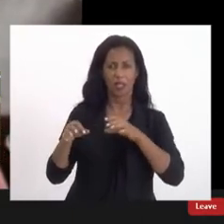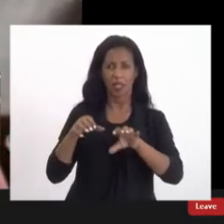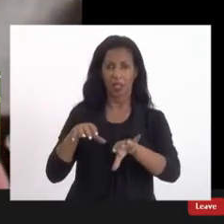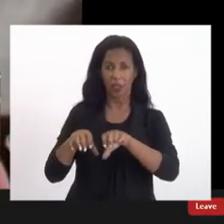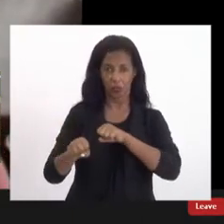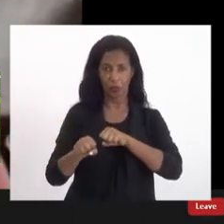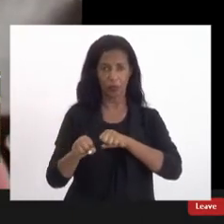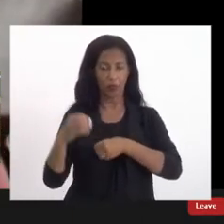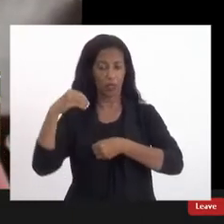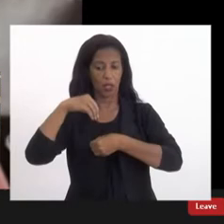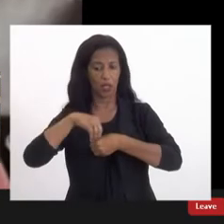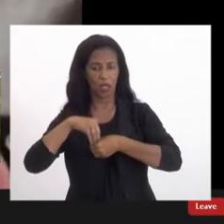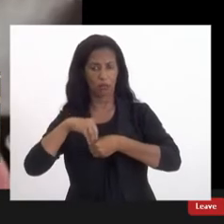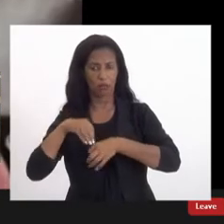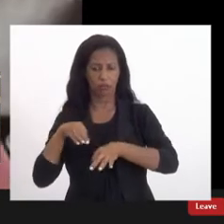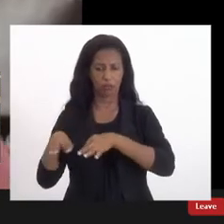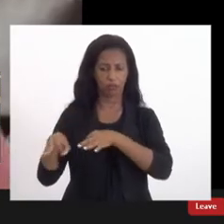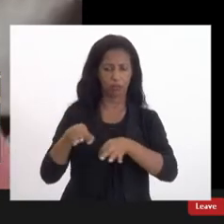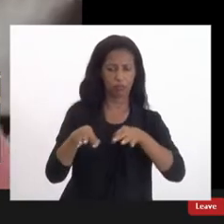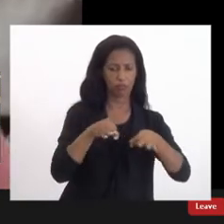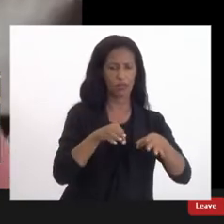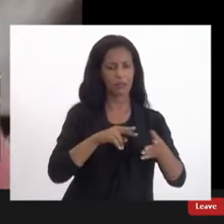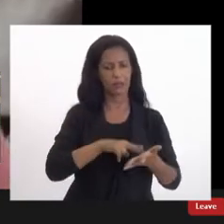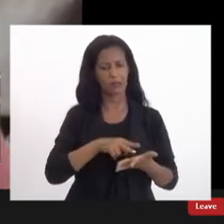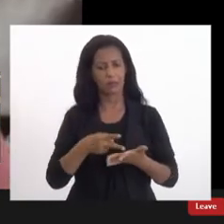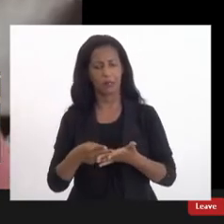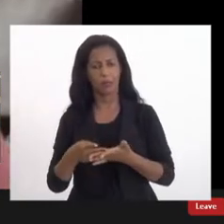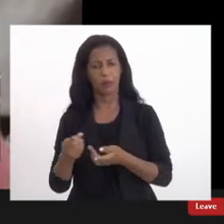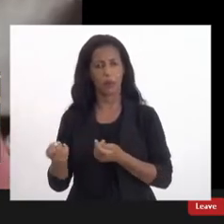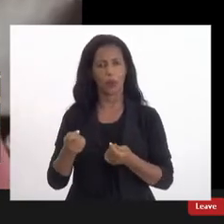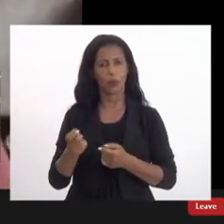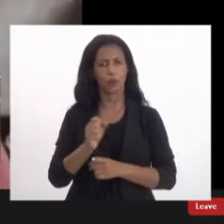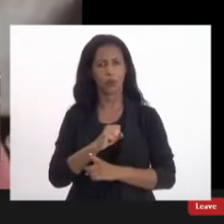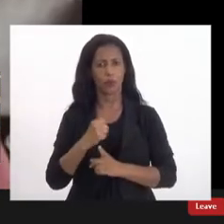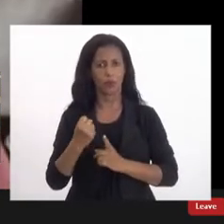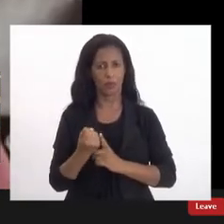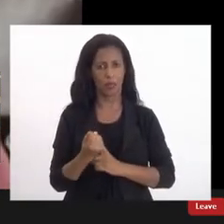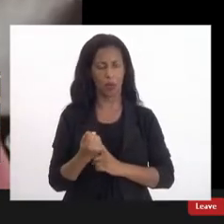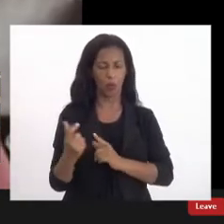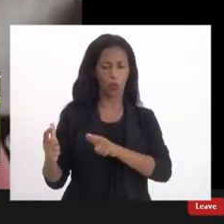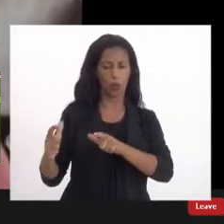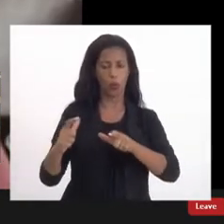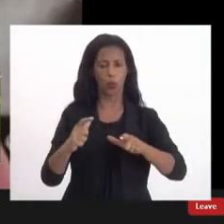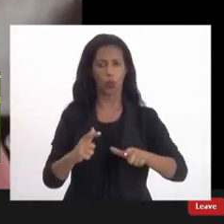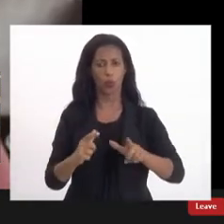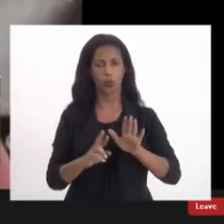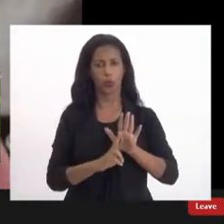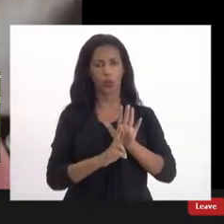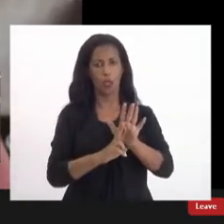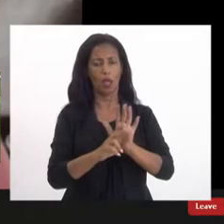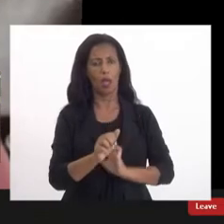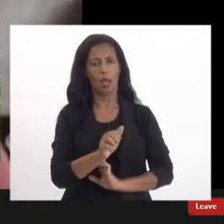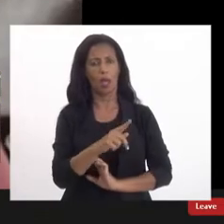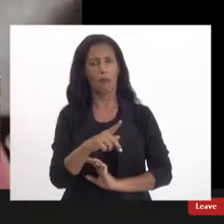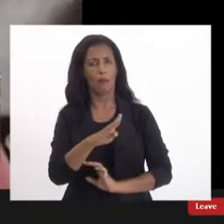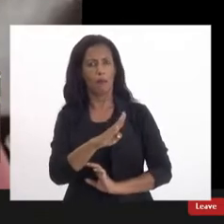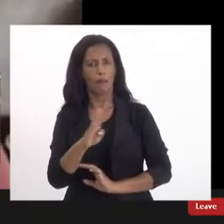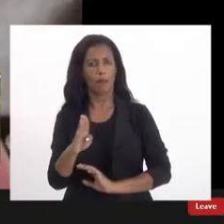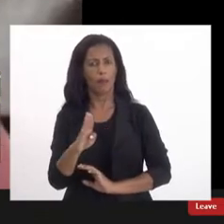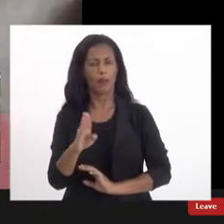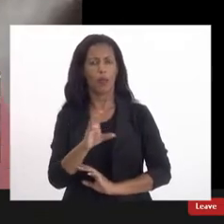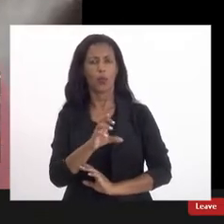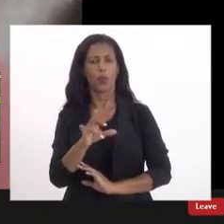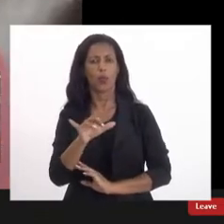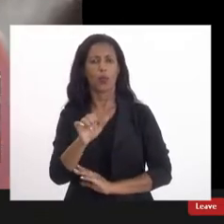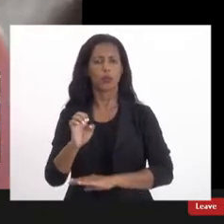dos projetos e isso também se traduz no controle social onde eu represento a PABB no Conselho